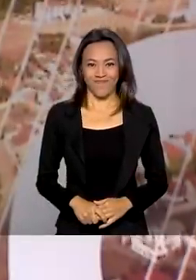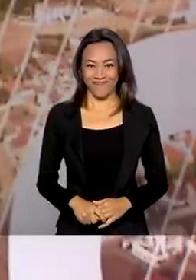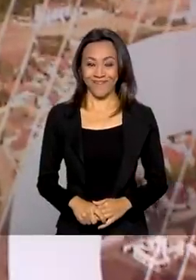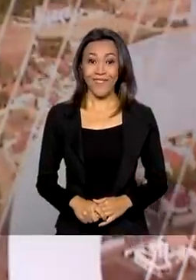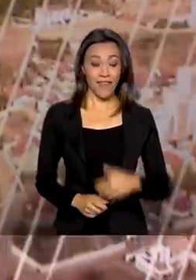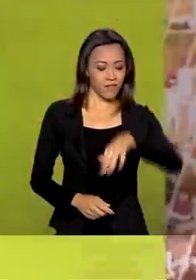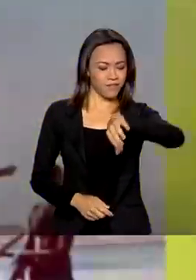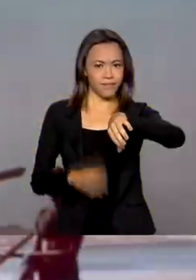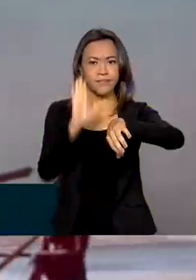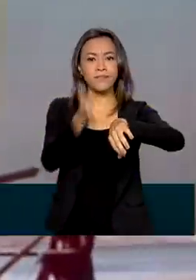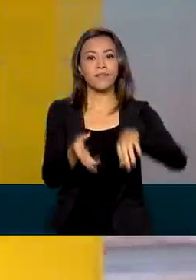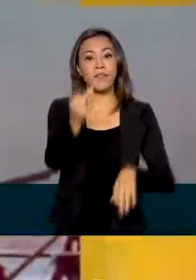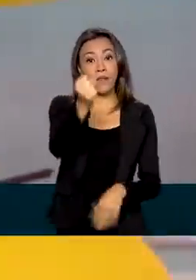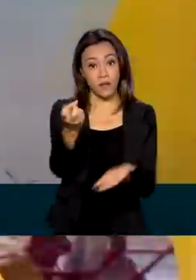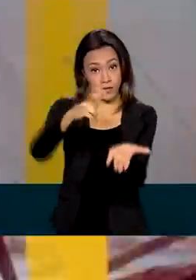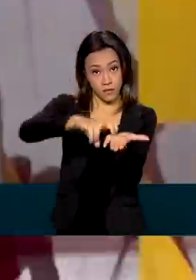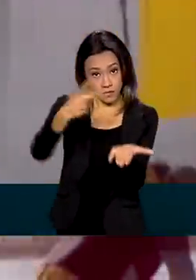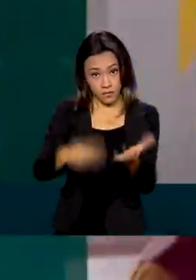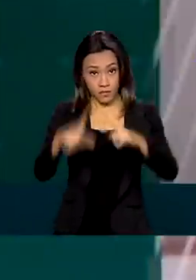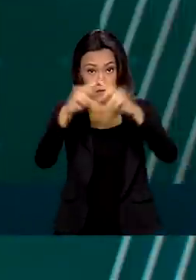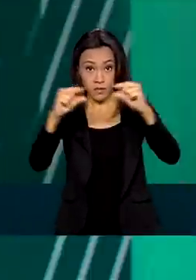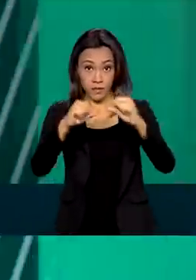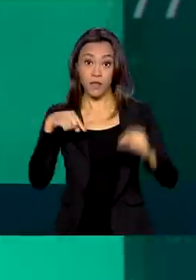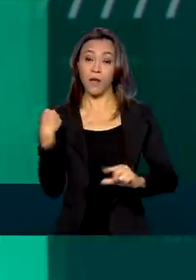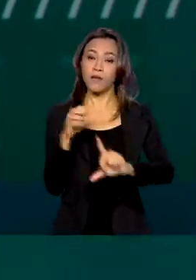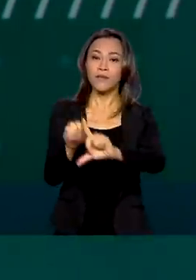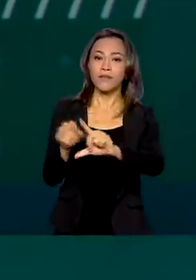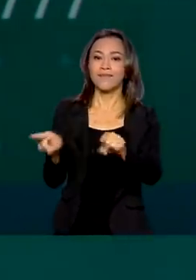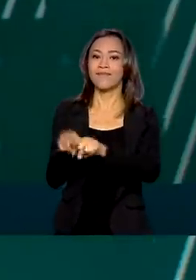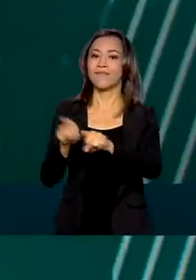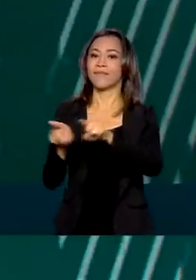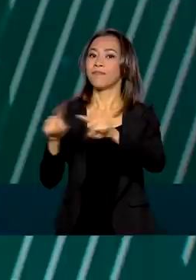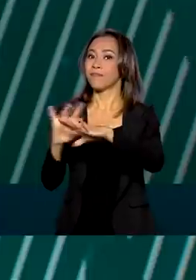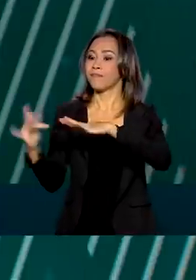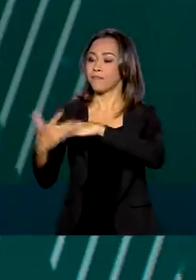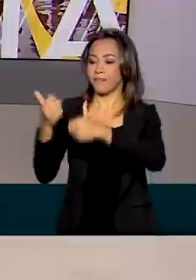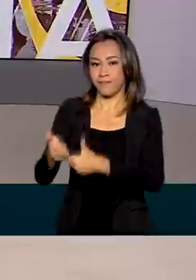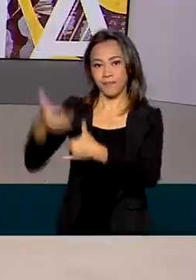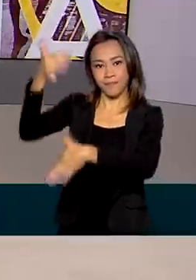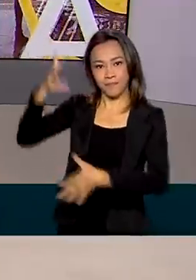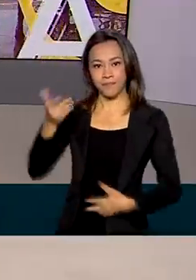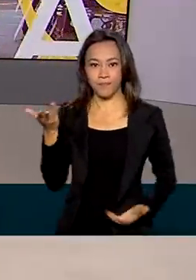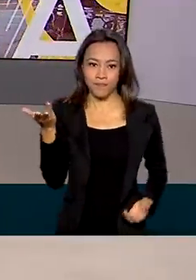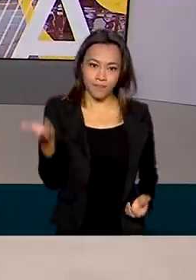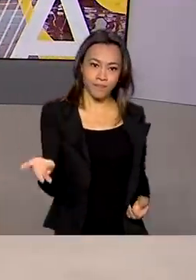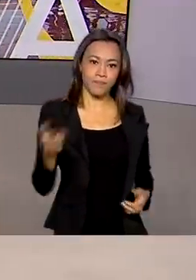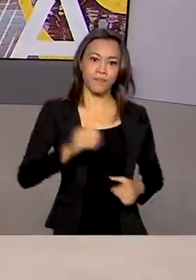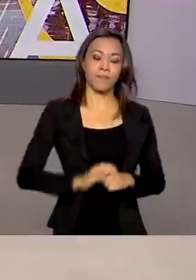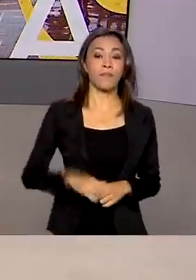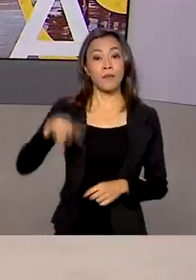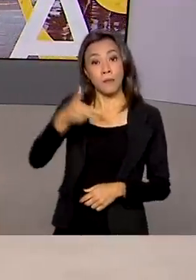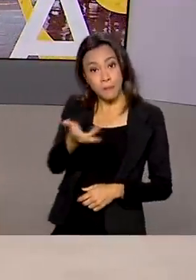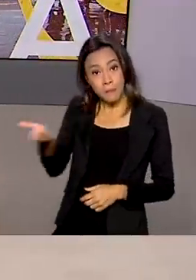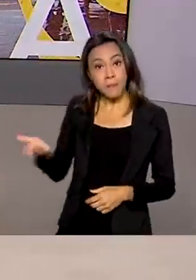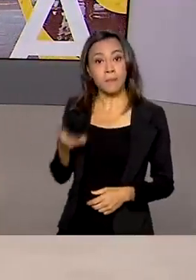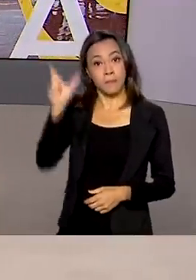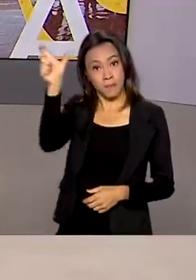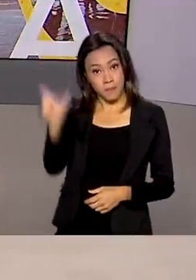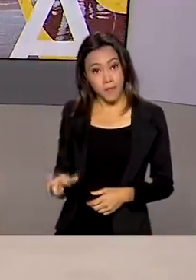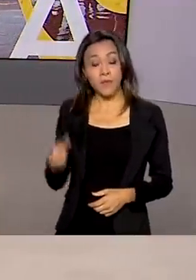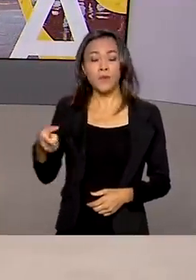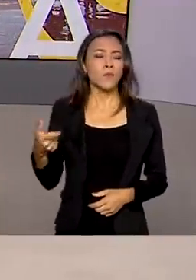Agora são 8 horas da manhã em Brasília e estamos ao vivo também pelas redes sociais. Pessoas com doenças crônicas